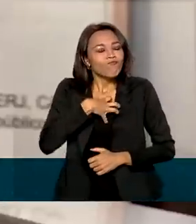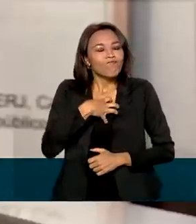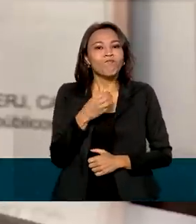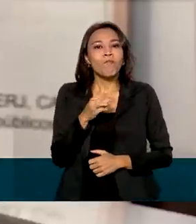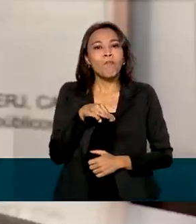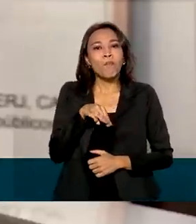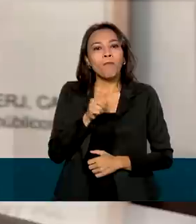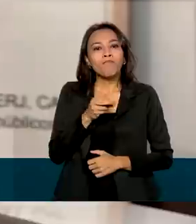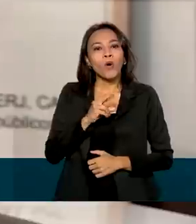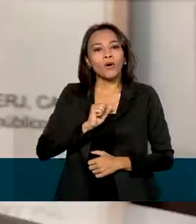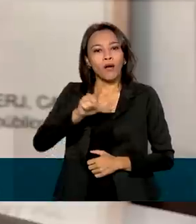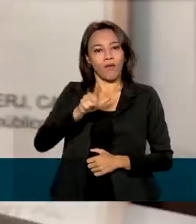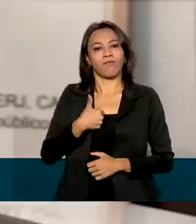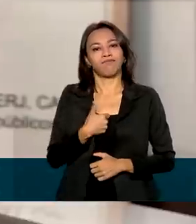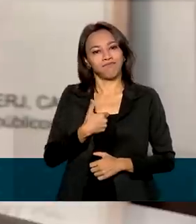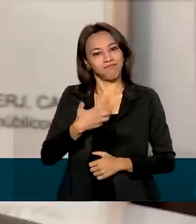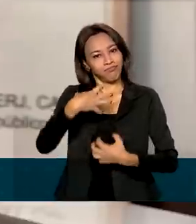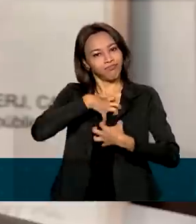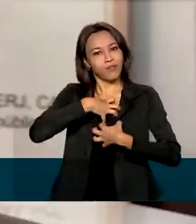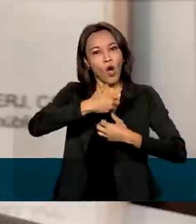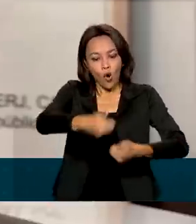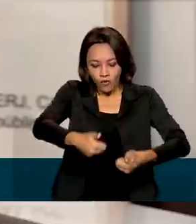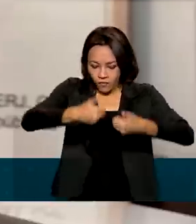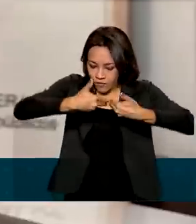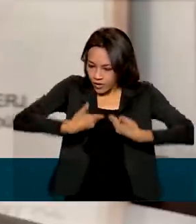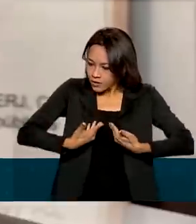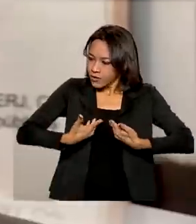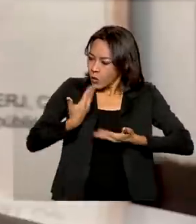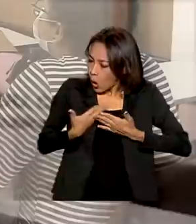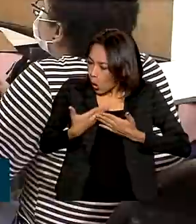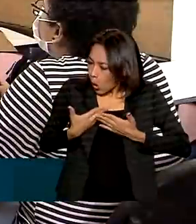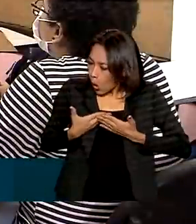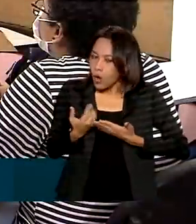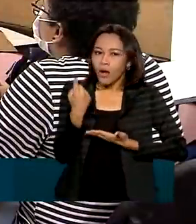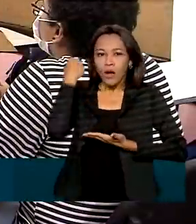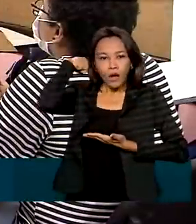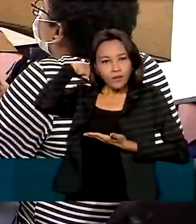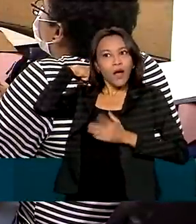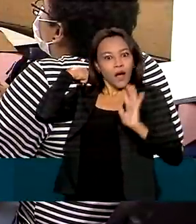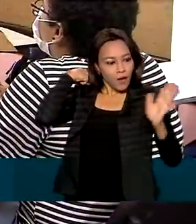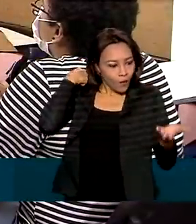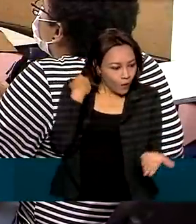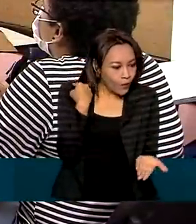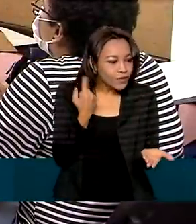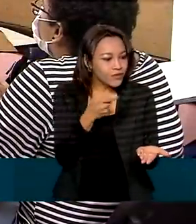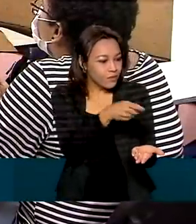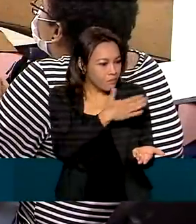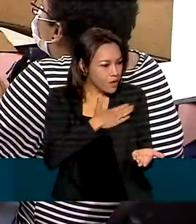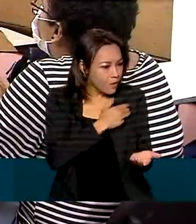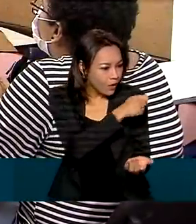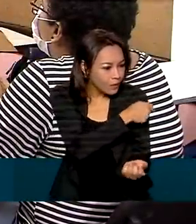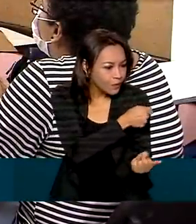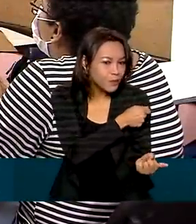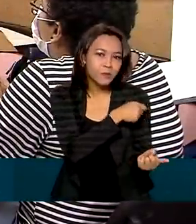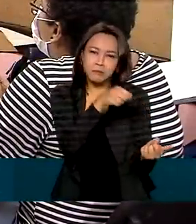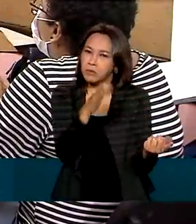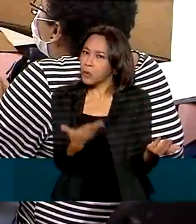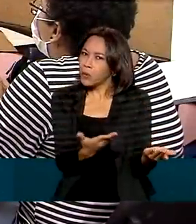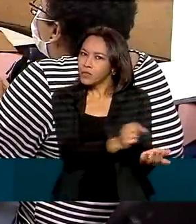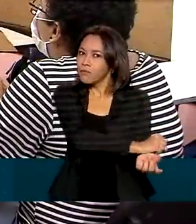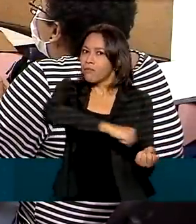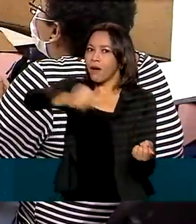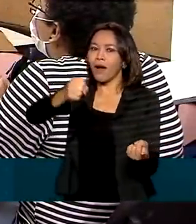estar retornando àquilo que o pré ofereceu para mim há muito tempo. E hoje tem alunos meus que já trabalham na Direito,